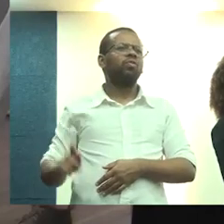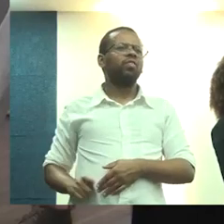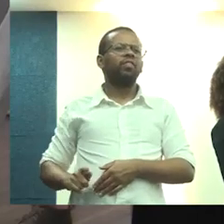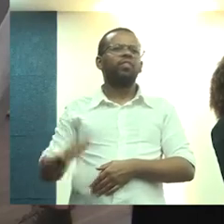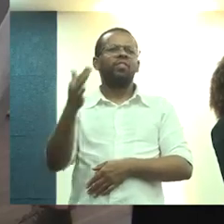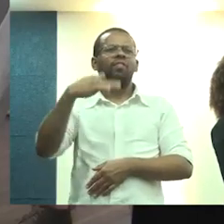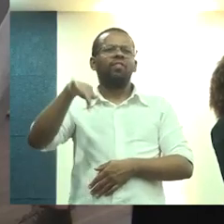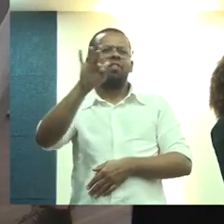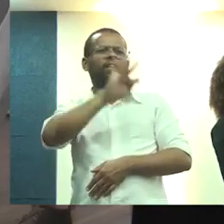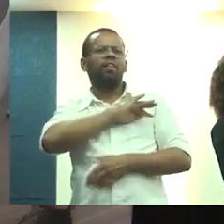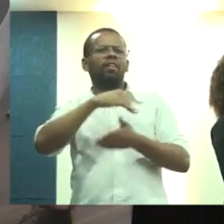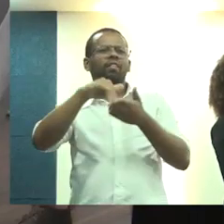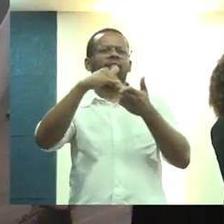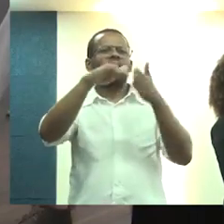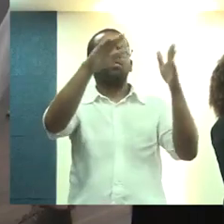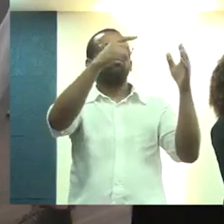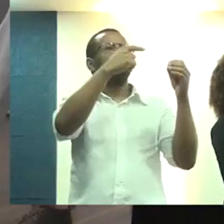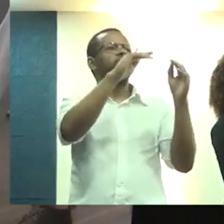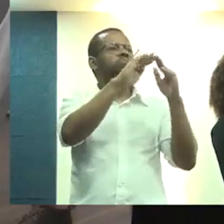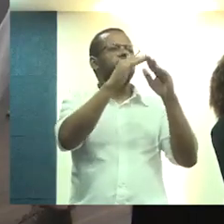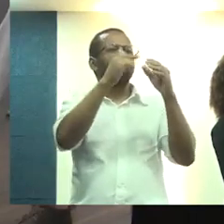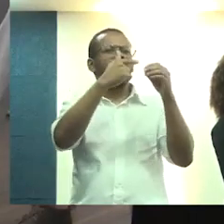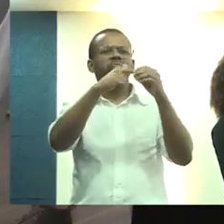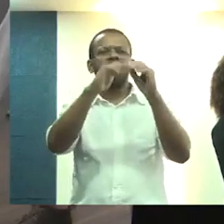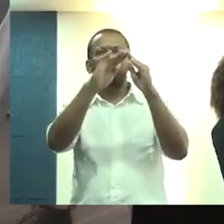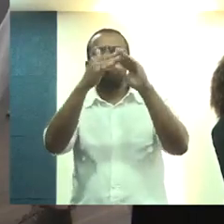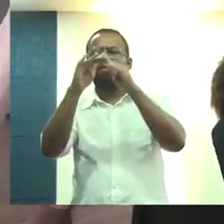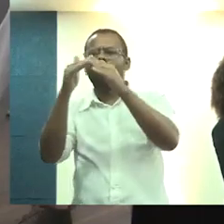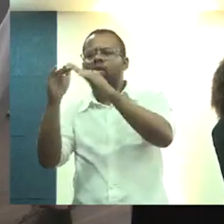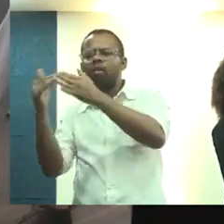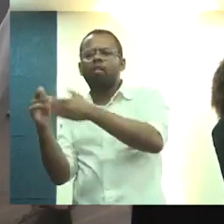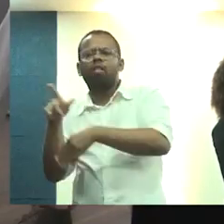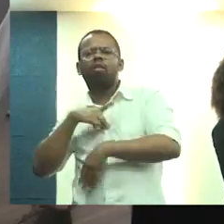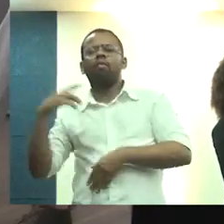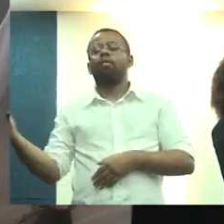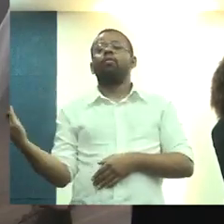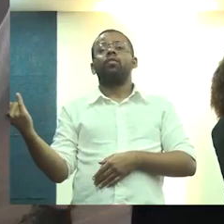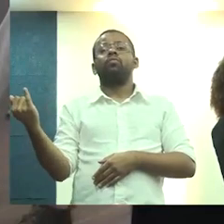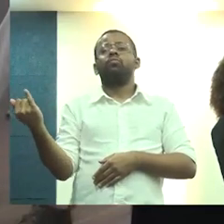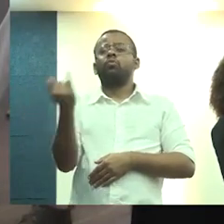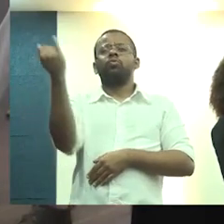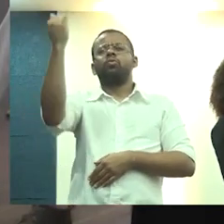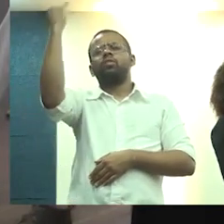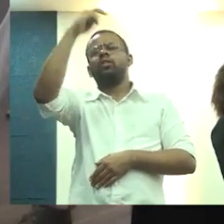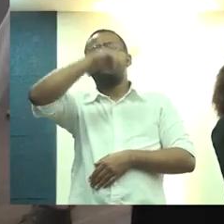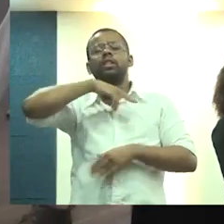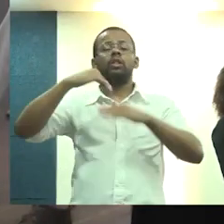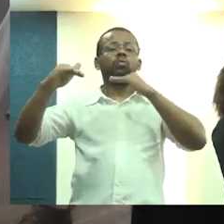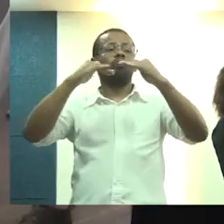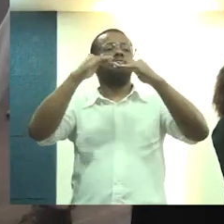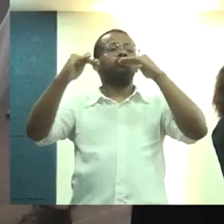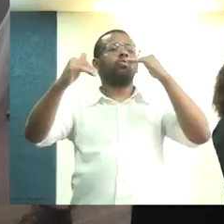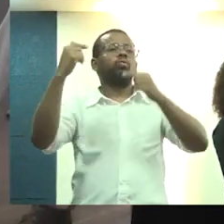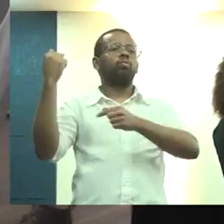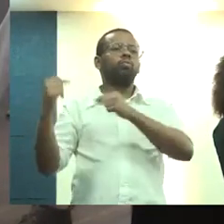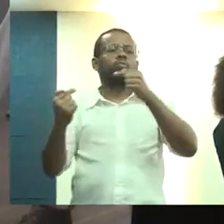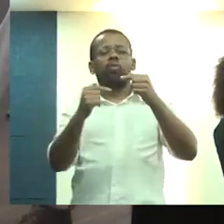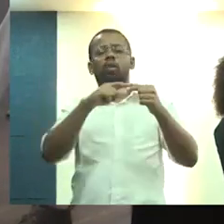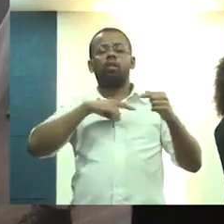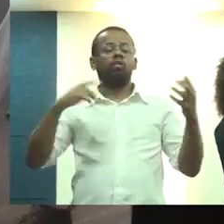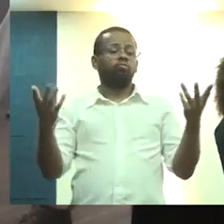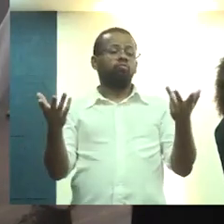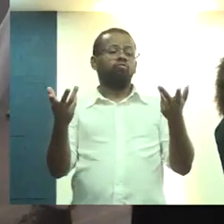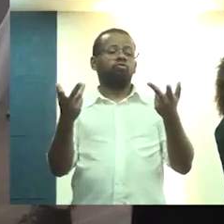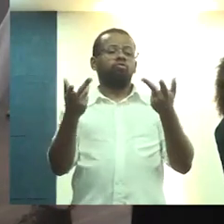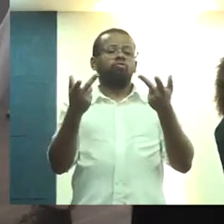periferias, que, em tão pouco tempo, tem feito entregas muito importantes e que está articulando essa política que vai ser